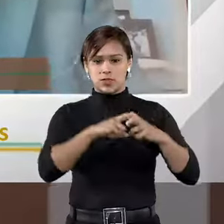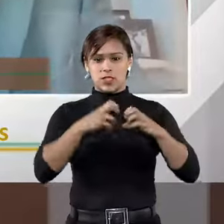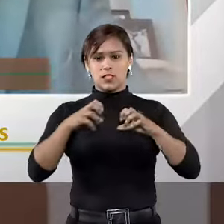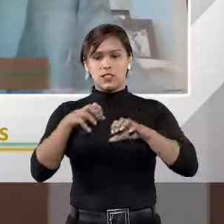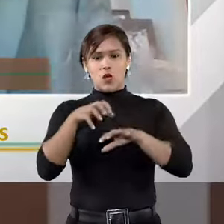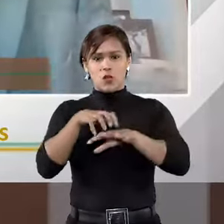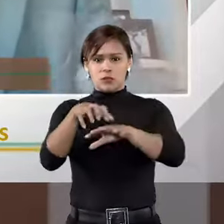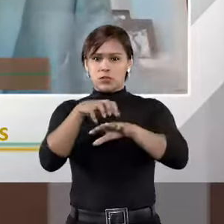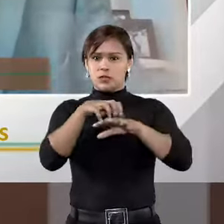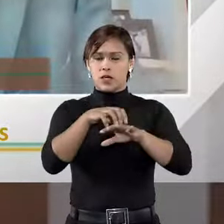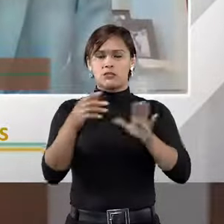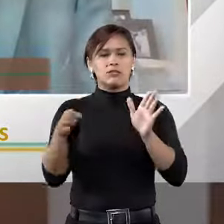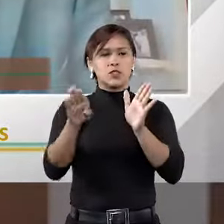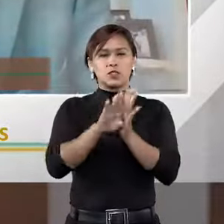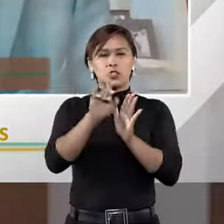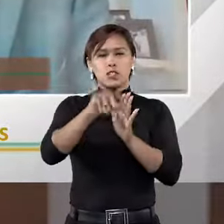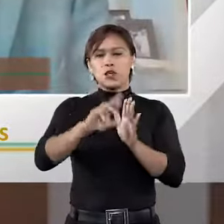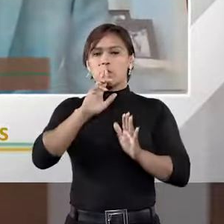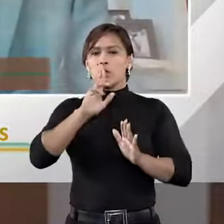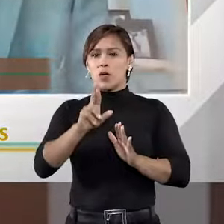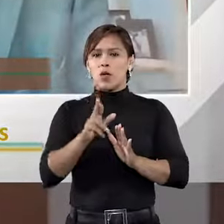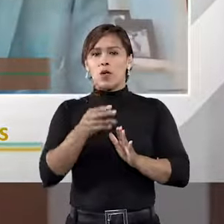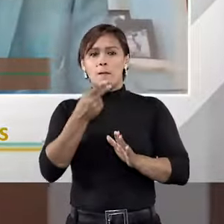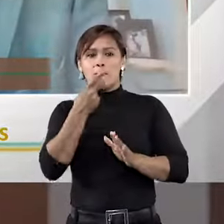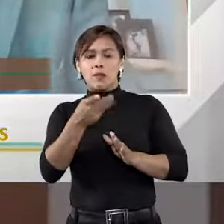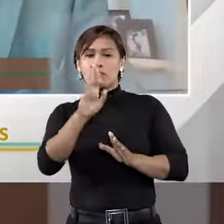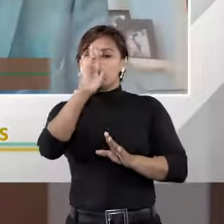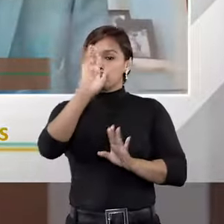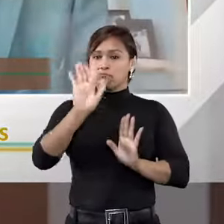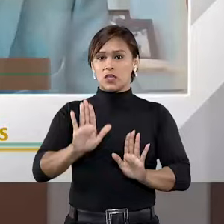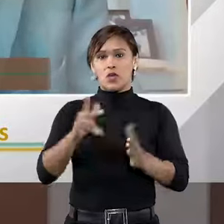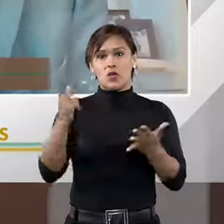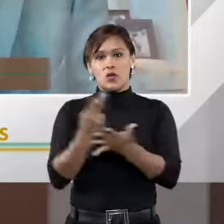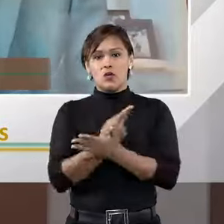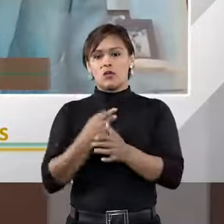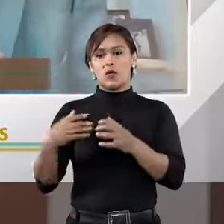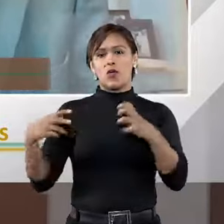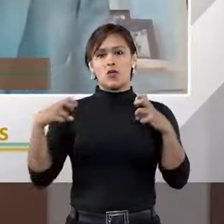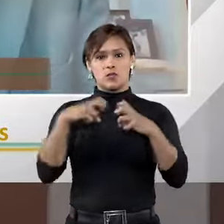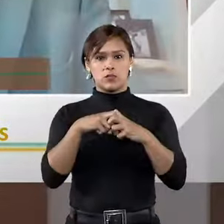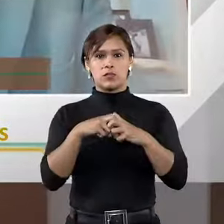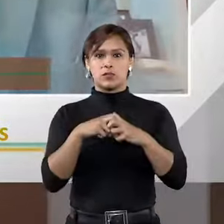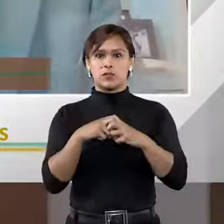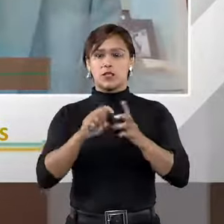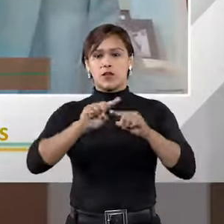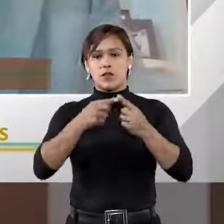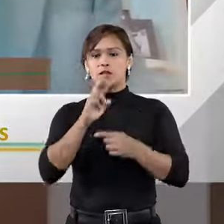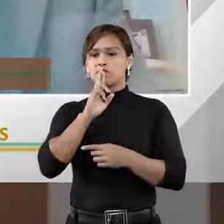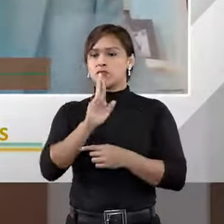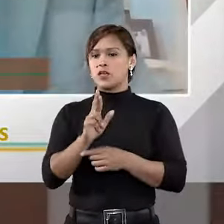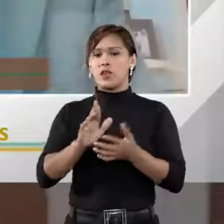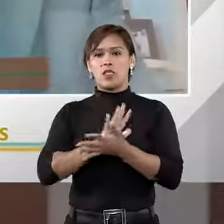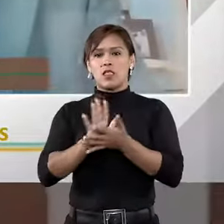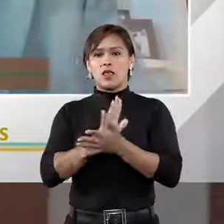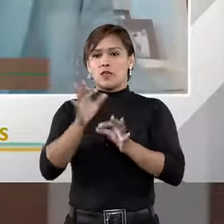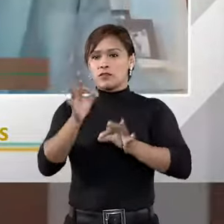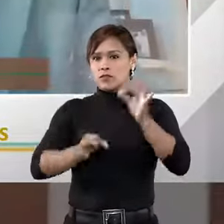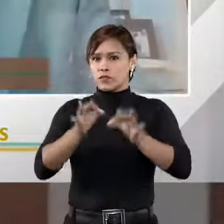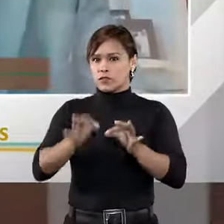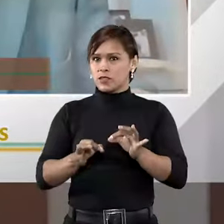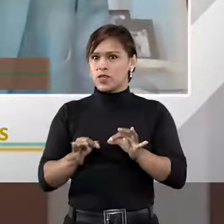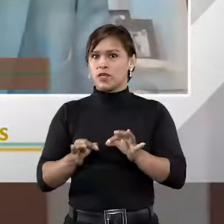com outra pessoa, não chegamos a um consenso sobre quem é o responsável, sobre como nos compormos, e decidimos que não vamos ao judiciário.